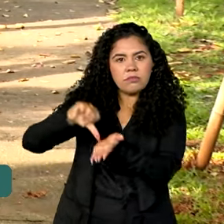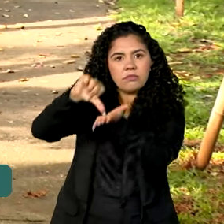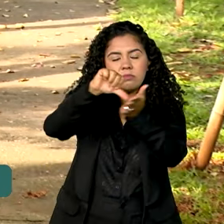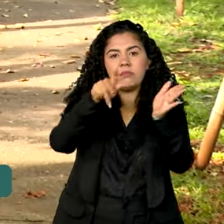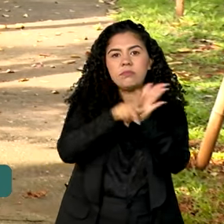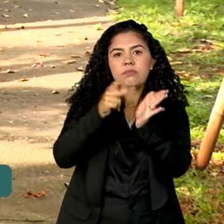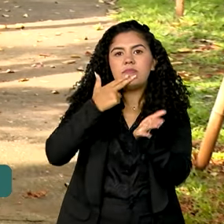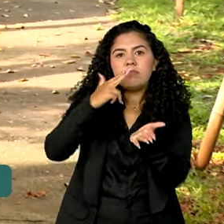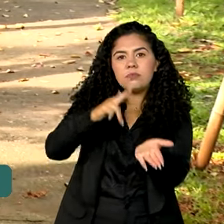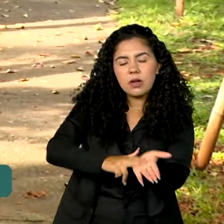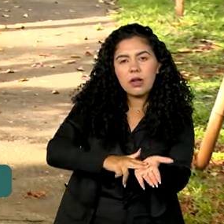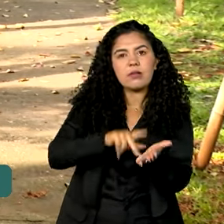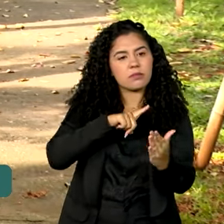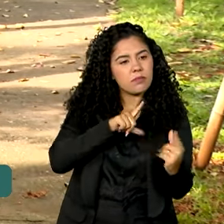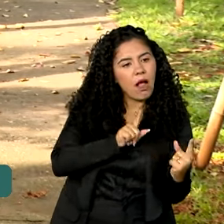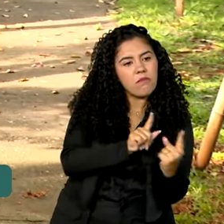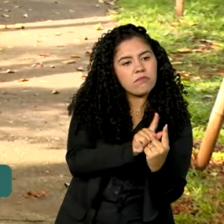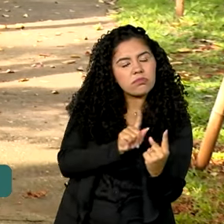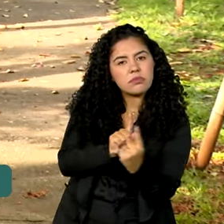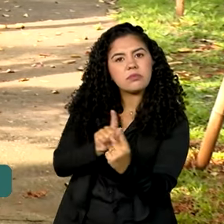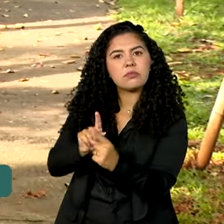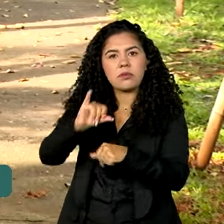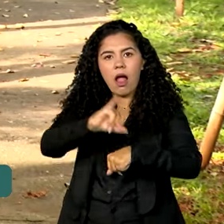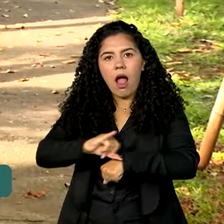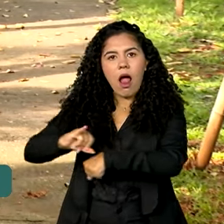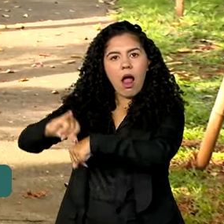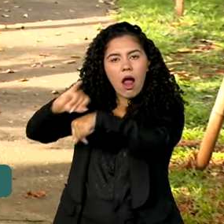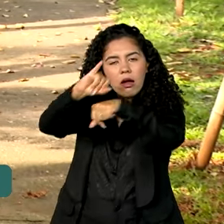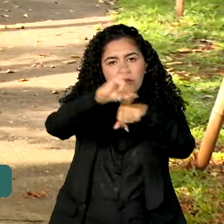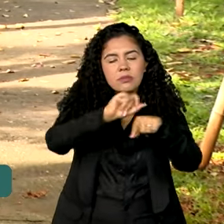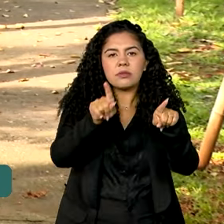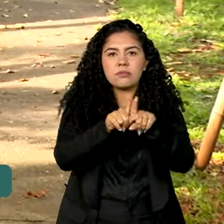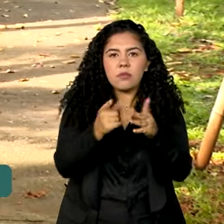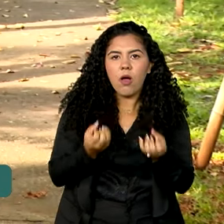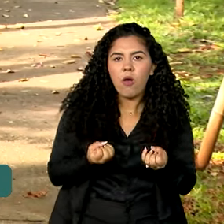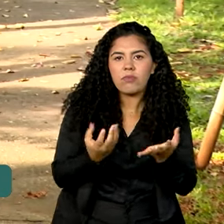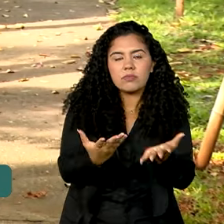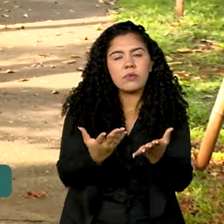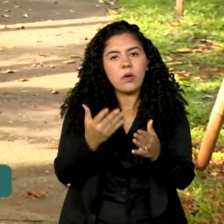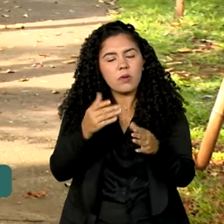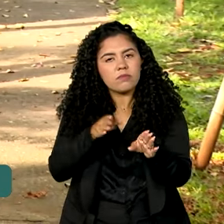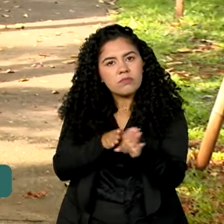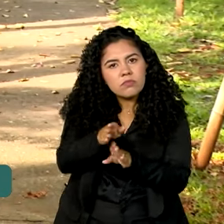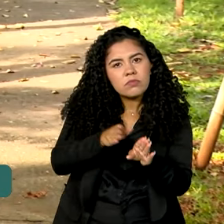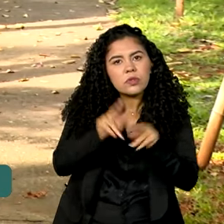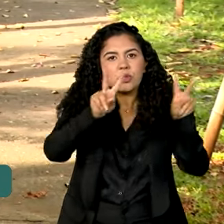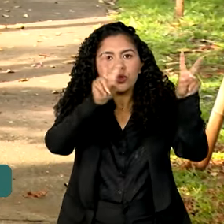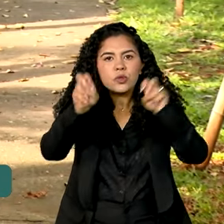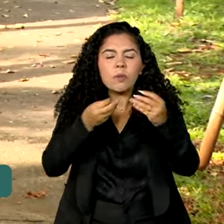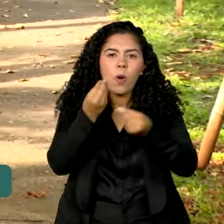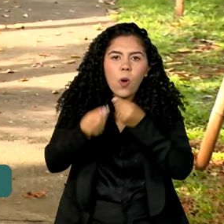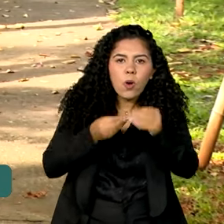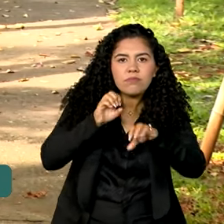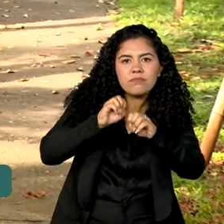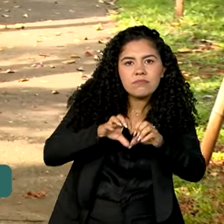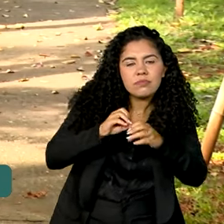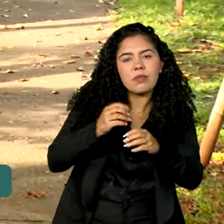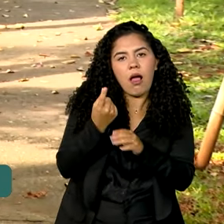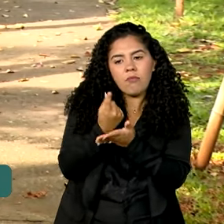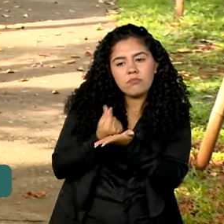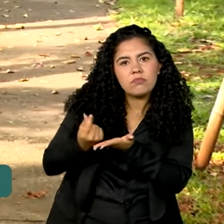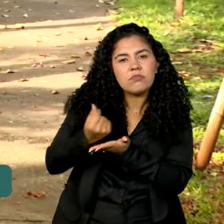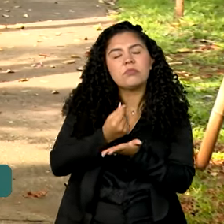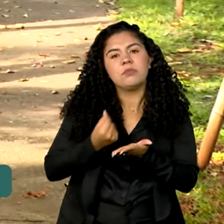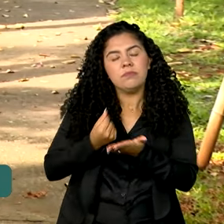Correios de cada uma das capitais, também para levar orientações ao público sobre a educação financeira. Os endereços e